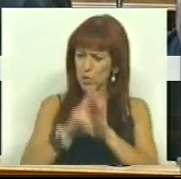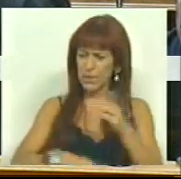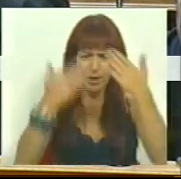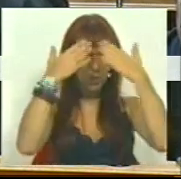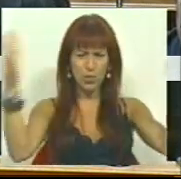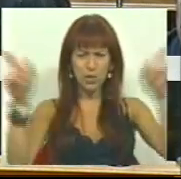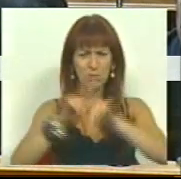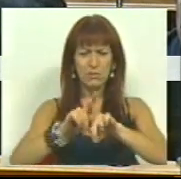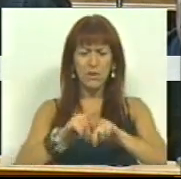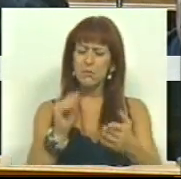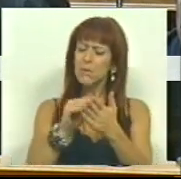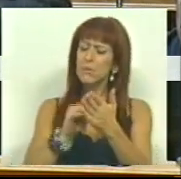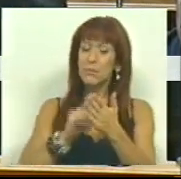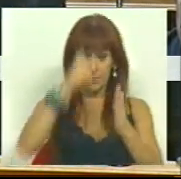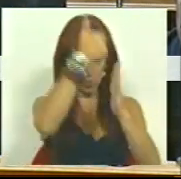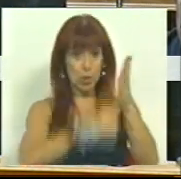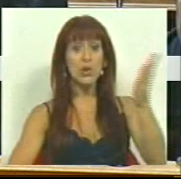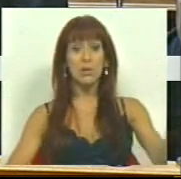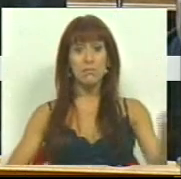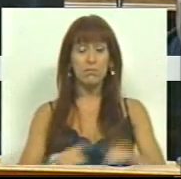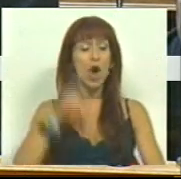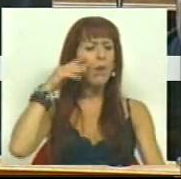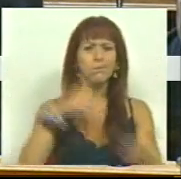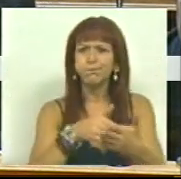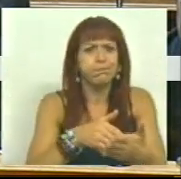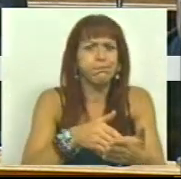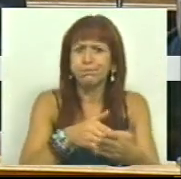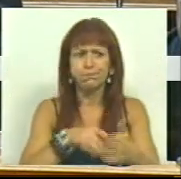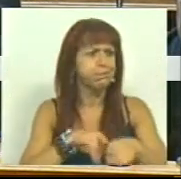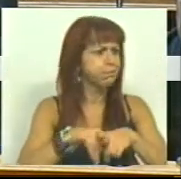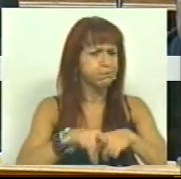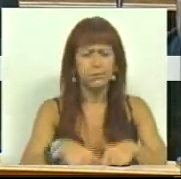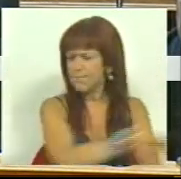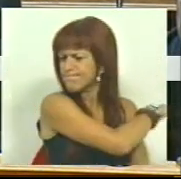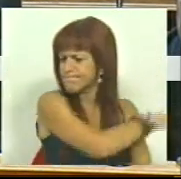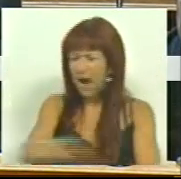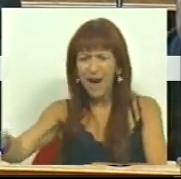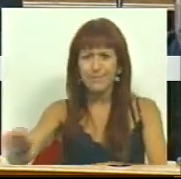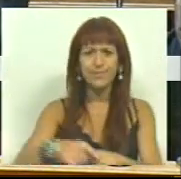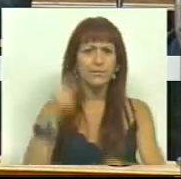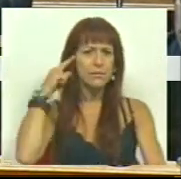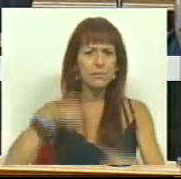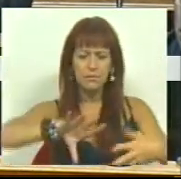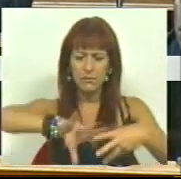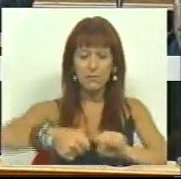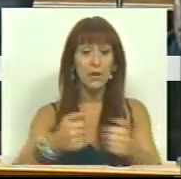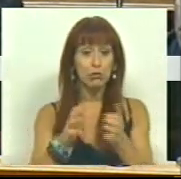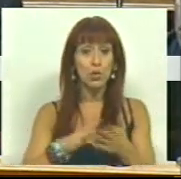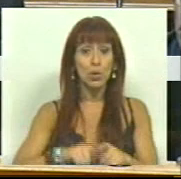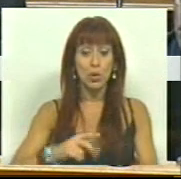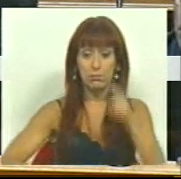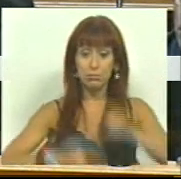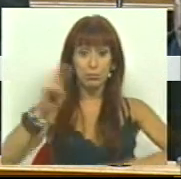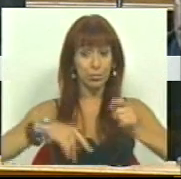democrático, consagrado na Constituição, um obstáculo à política terra queimada, que visa destruir todo o edifício que